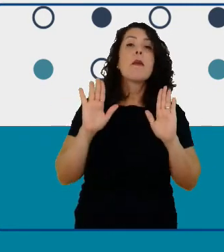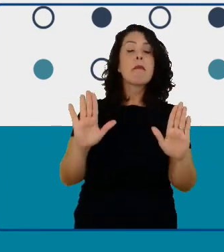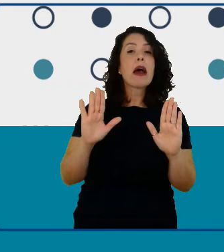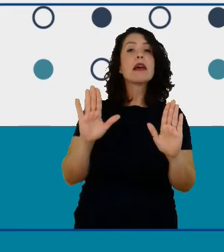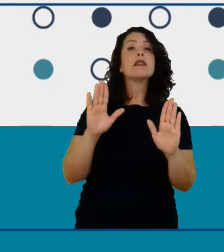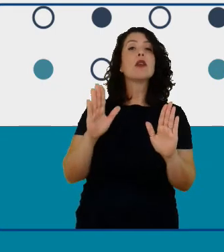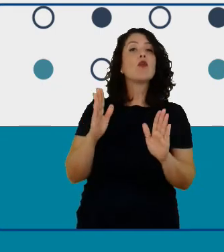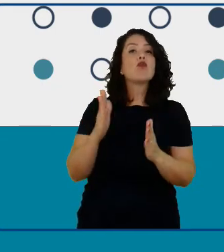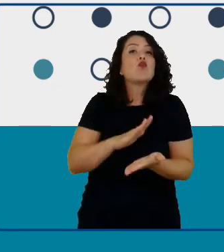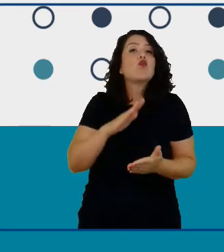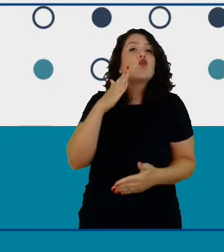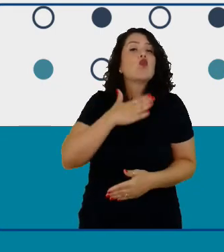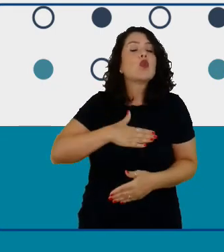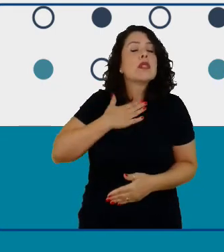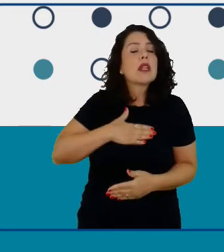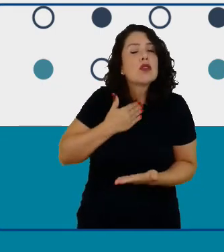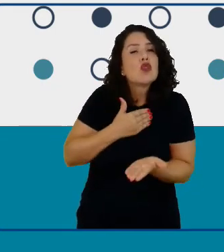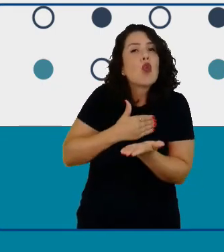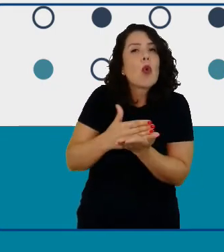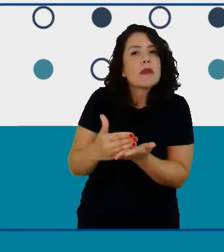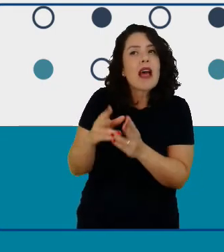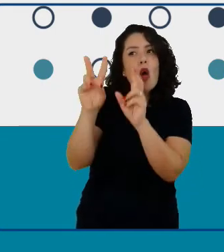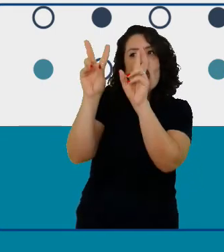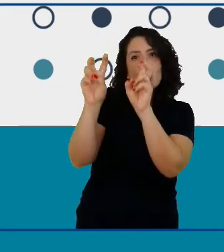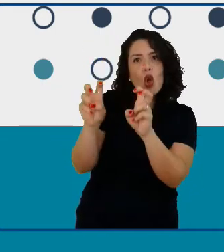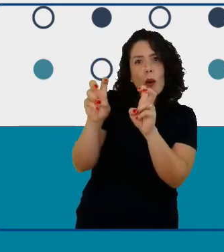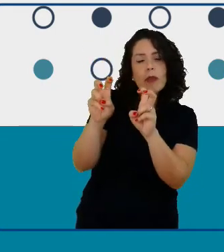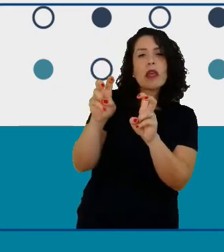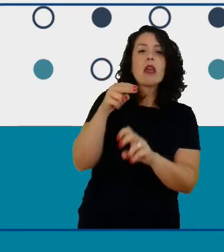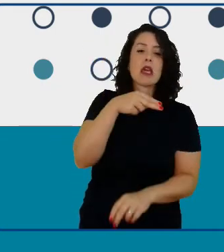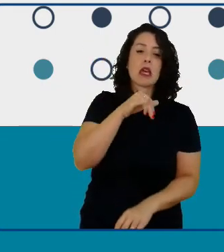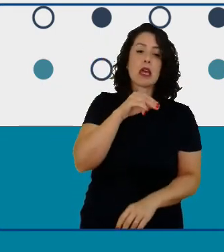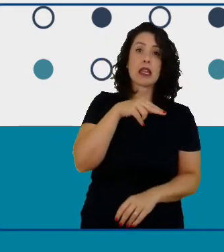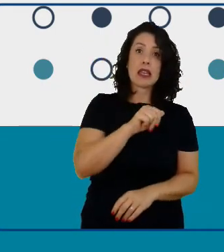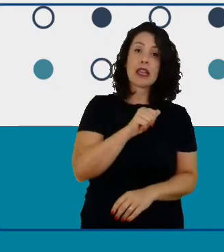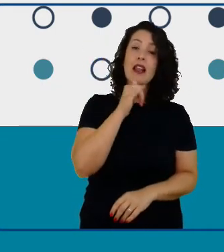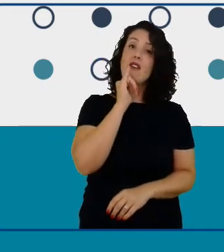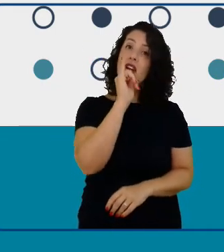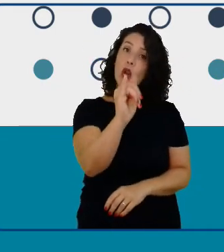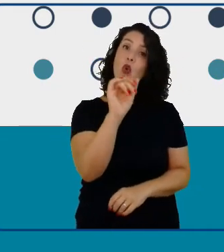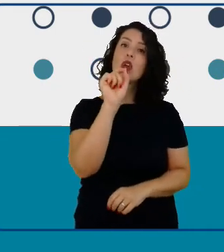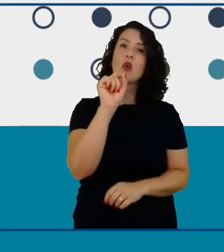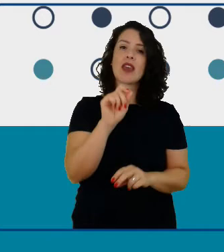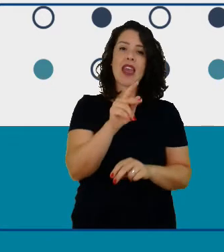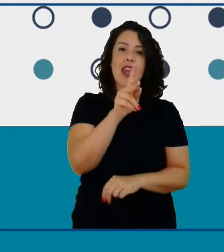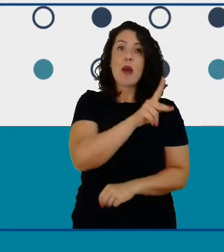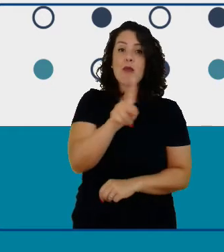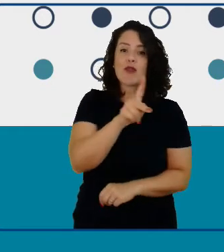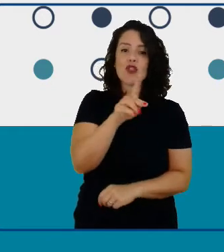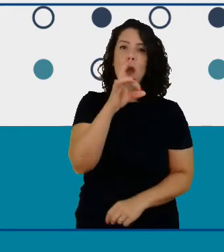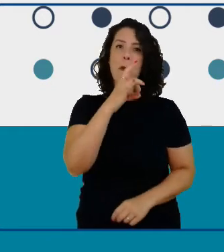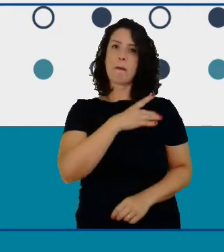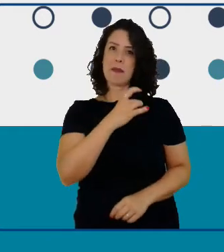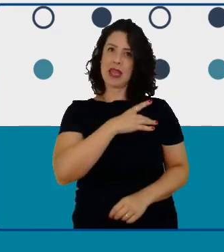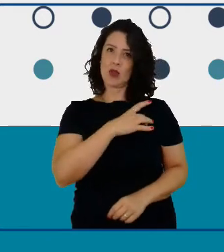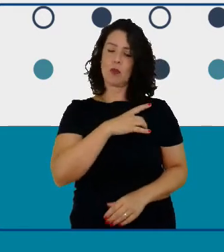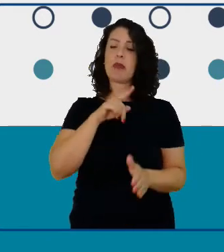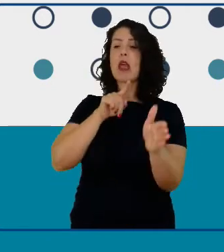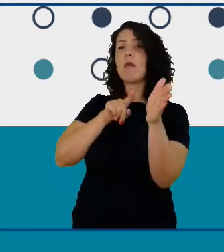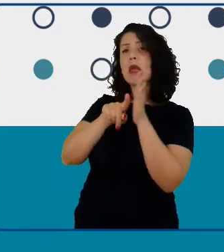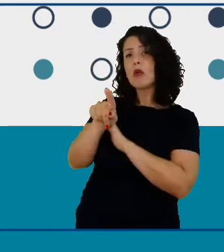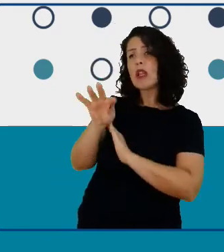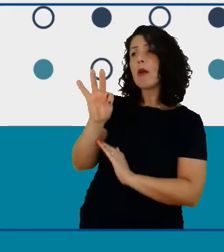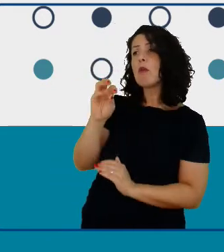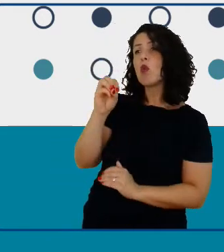que a Nina fala dos medos dos professores eu queria fazer uma pergunta para o Tom e saber quais